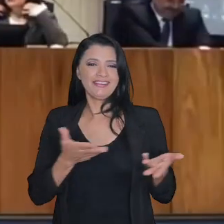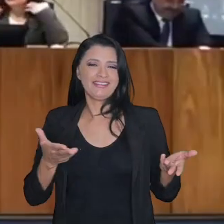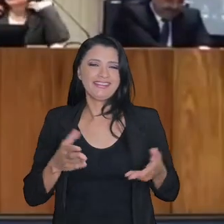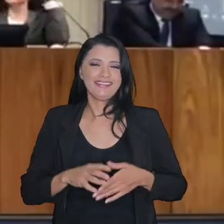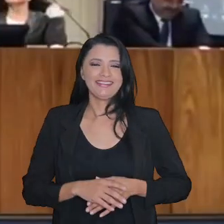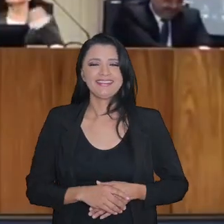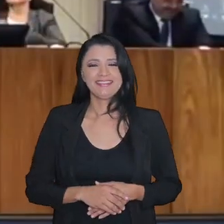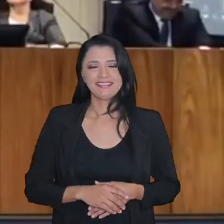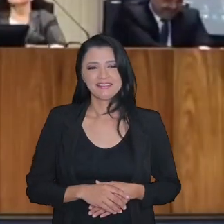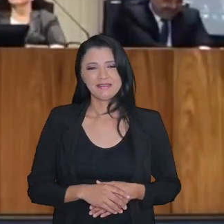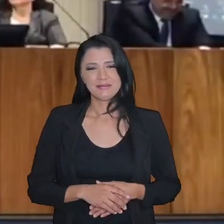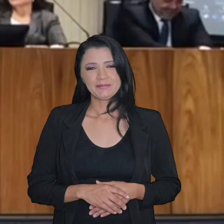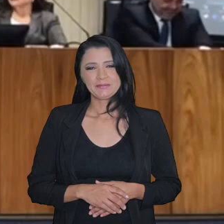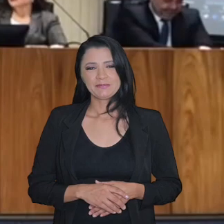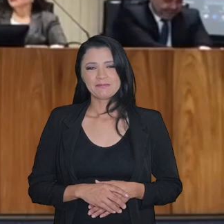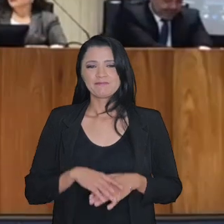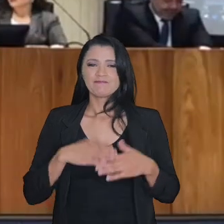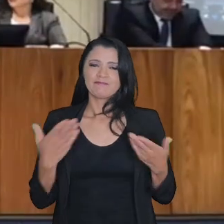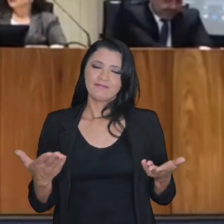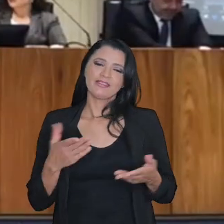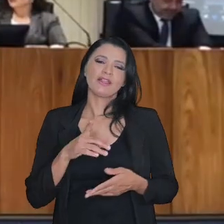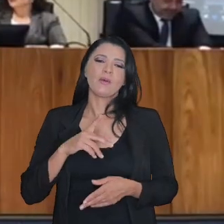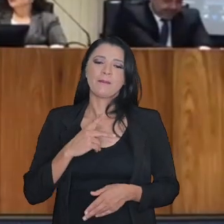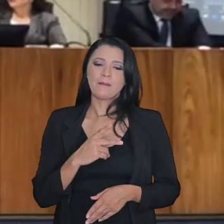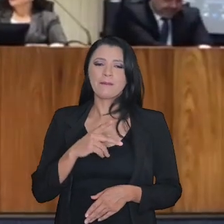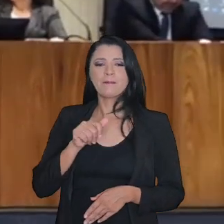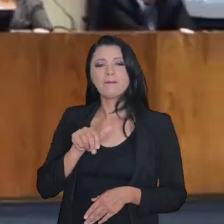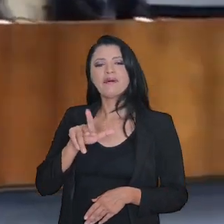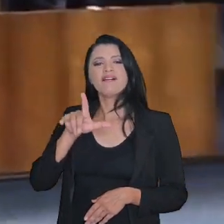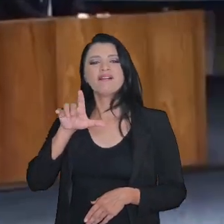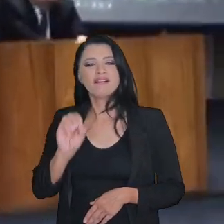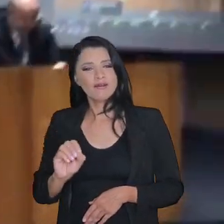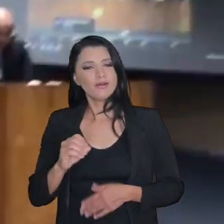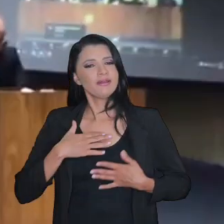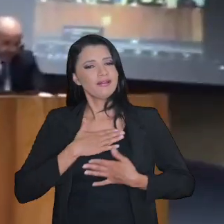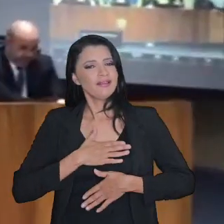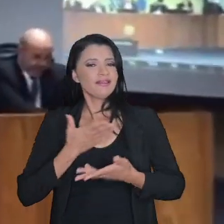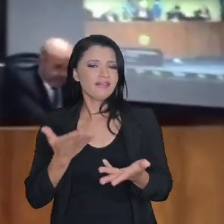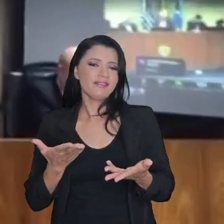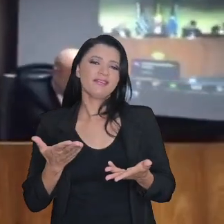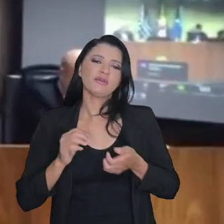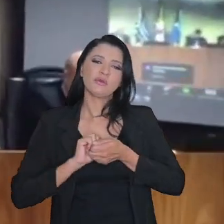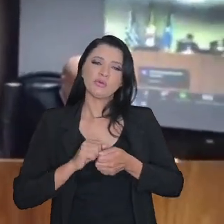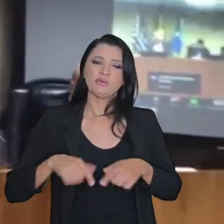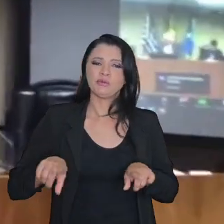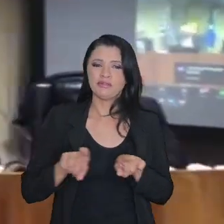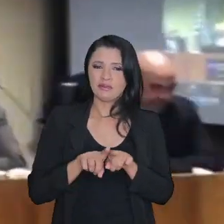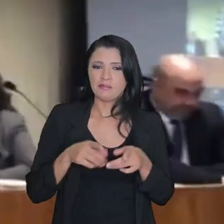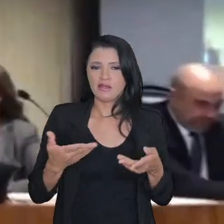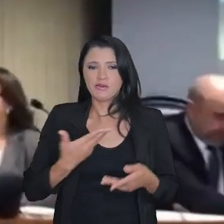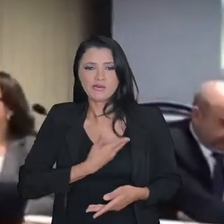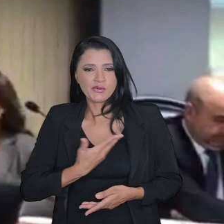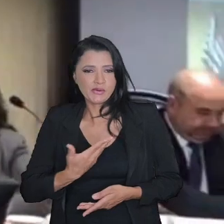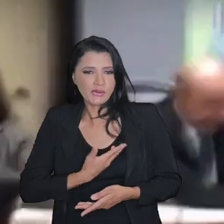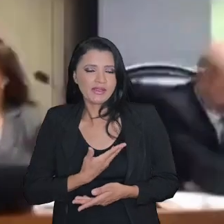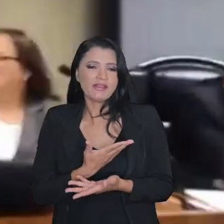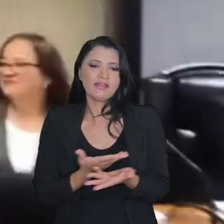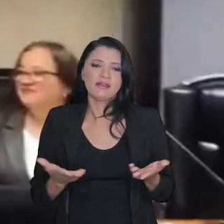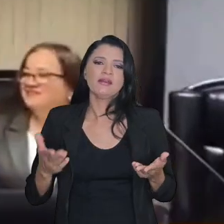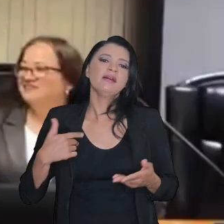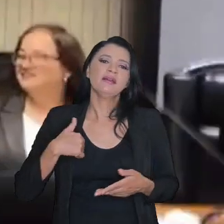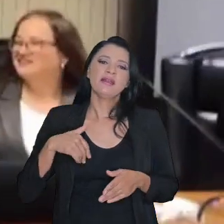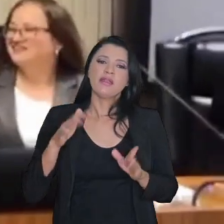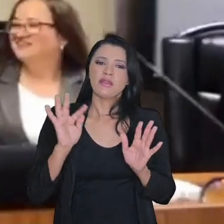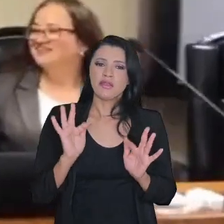Doutor Paulo César Conrado, também muito prazer estar com senhor aqui. Também, com as colegas procuradoras falarem, o também é muito famoso, já